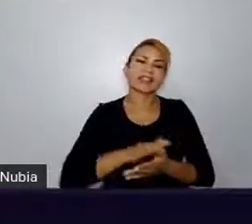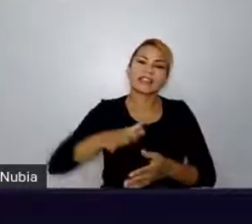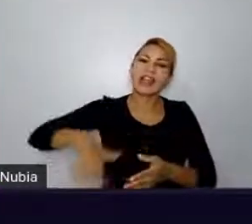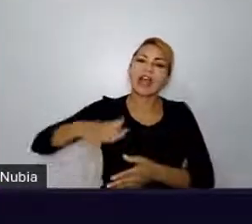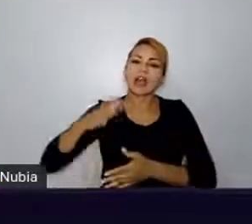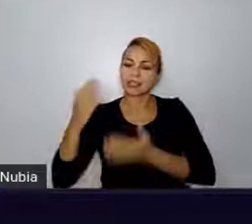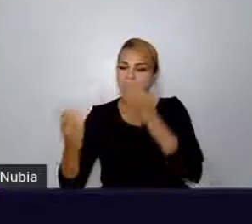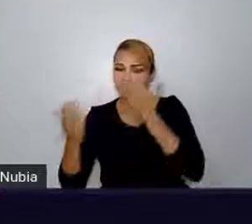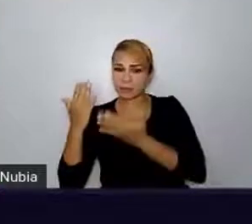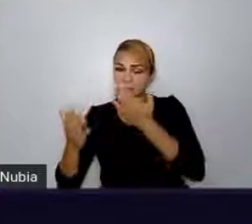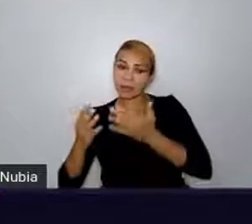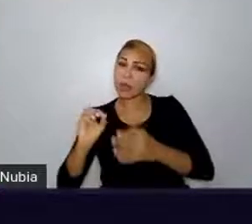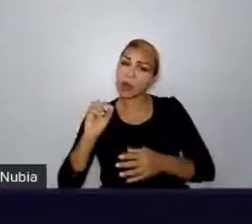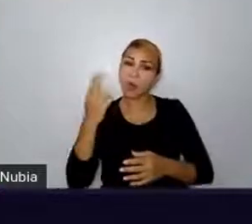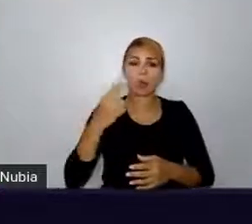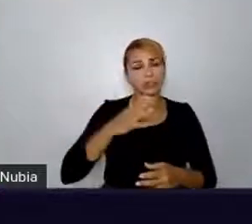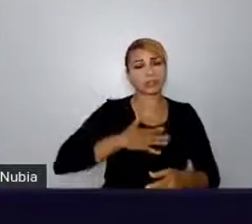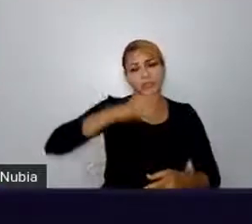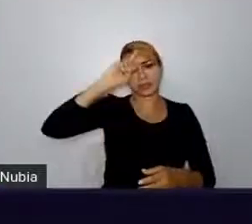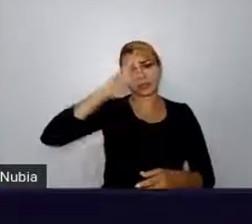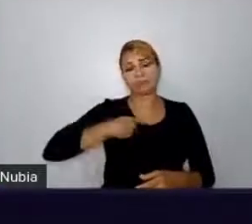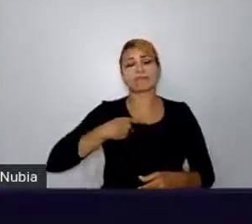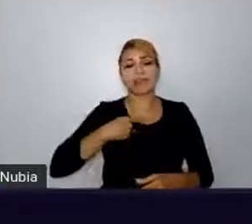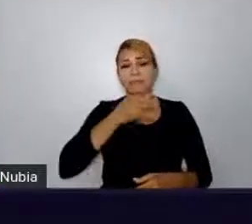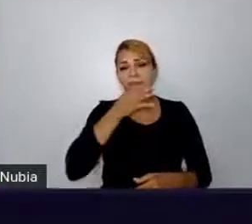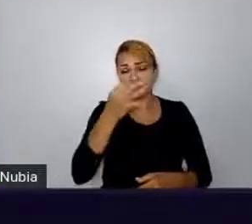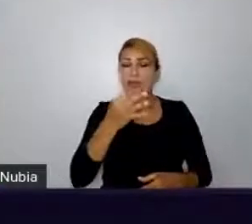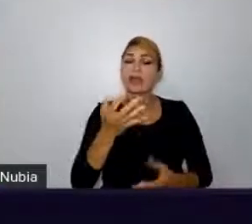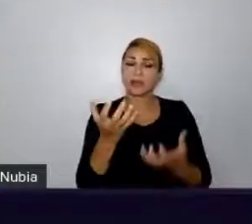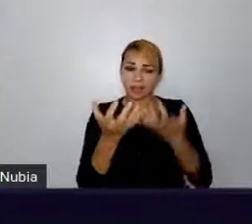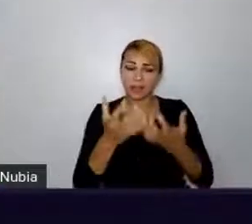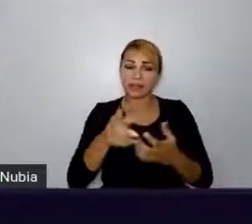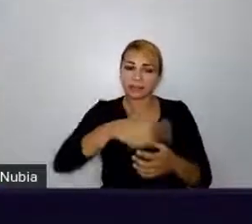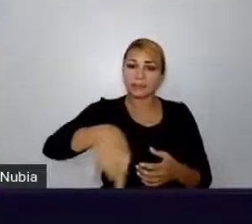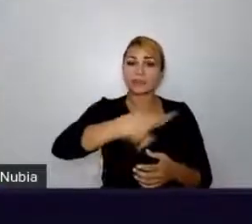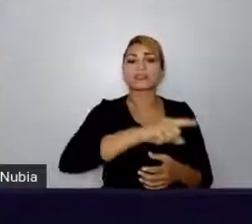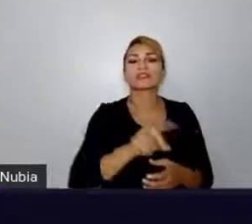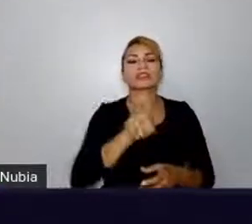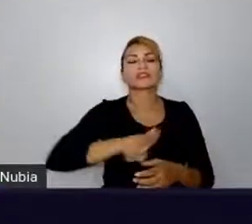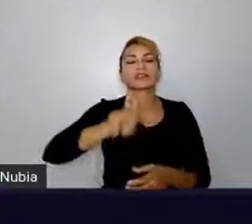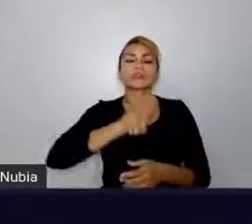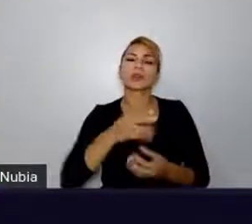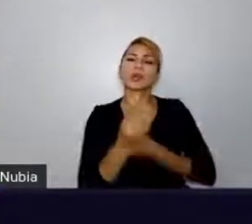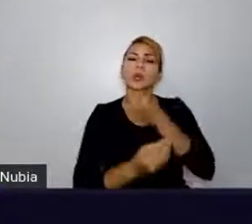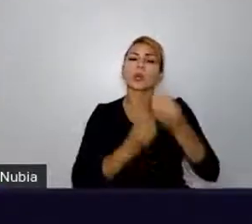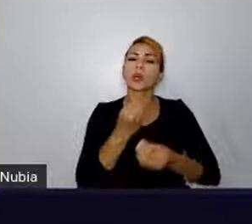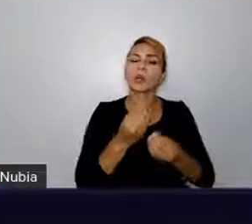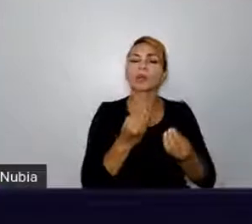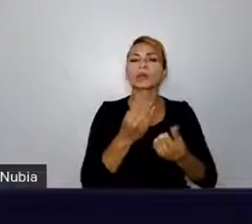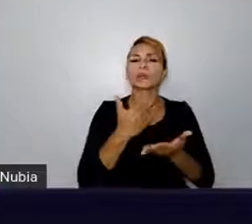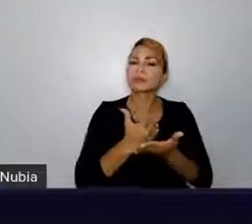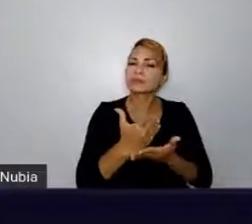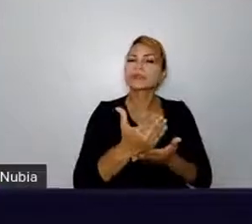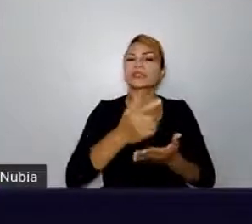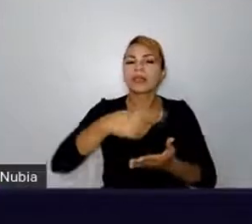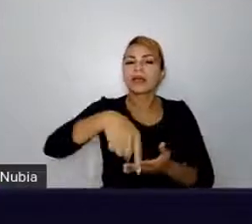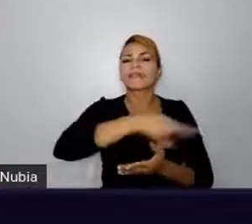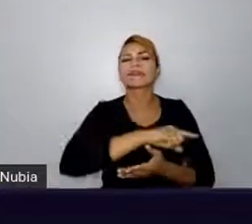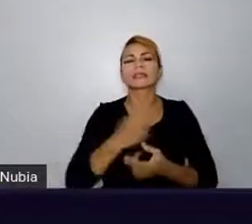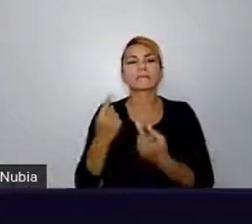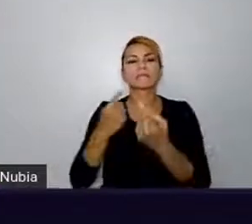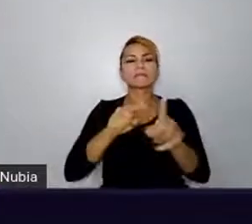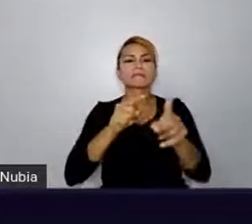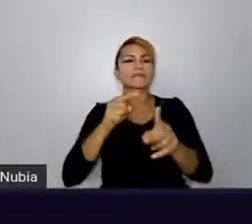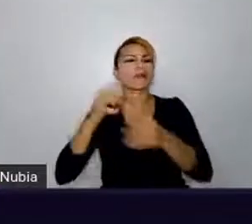cabeça, mas que eu gostaria que vocês usassem como um início para poder refletir a respeito. Não tomando tudo